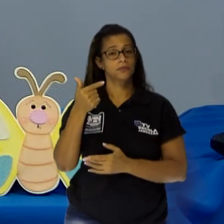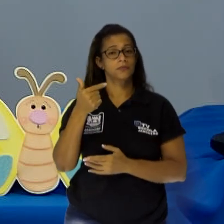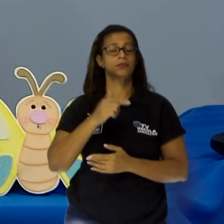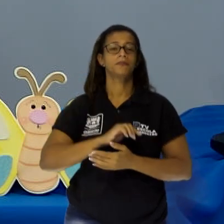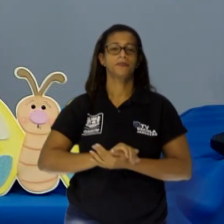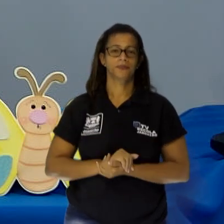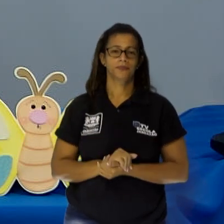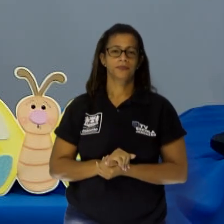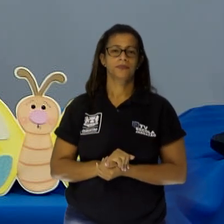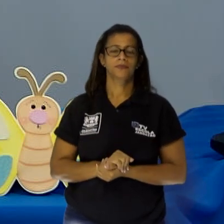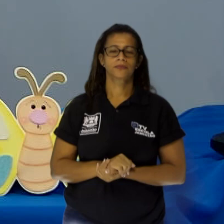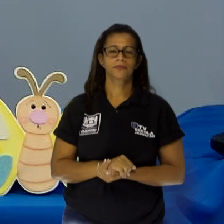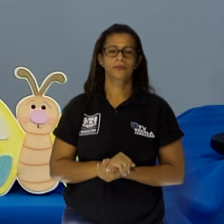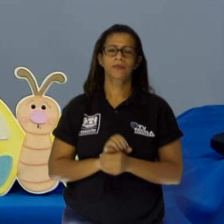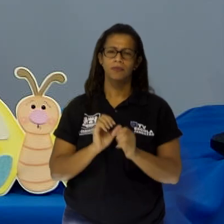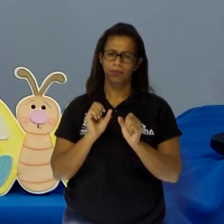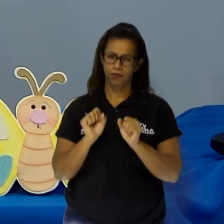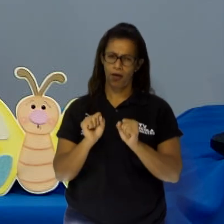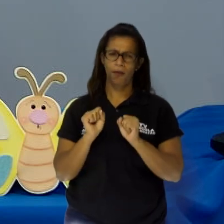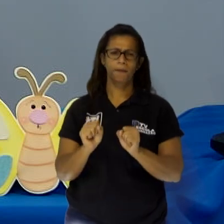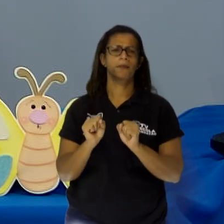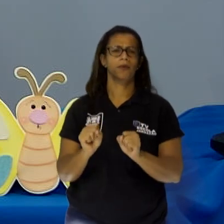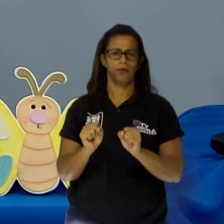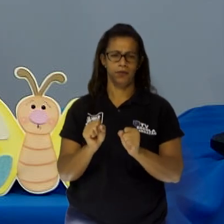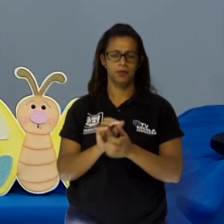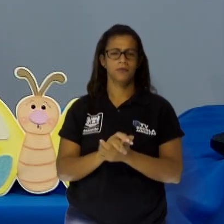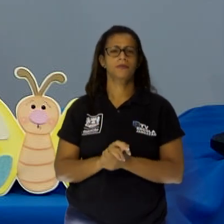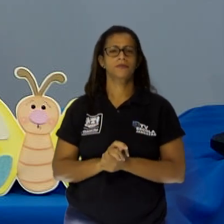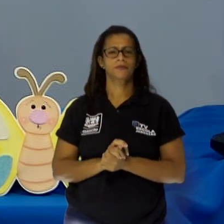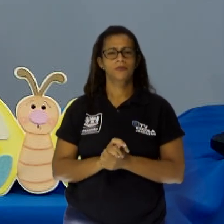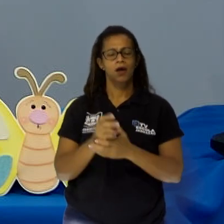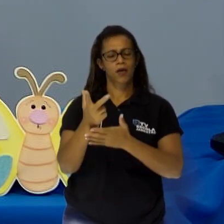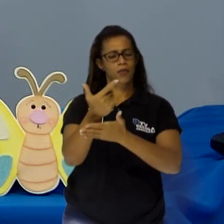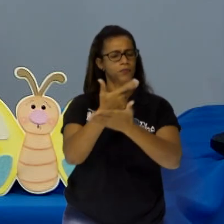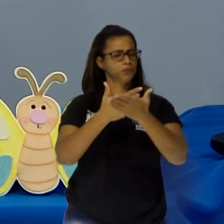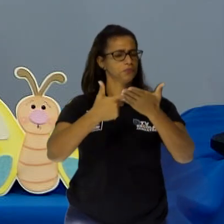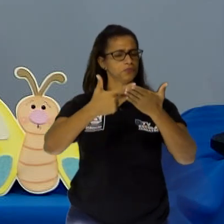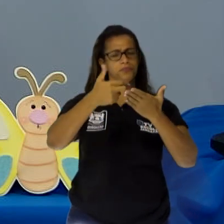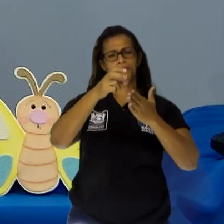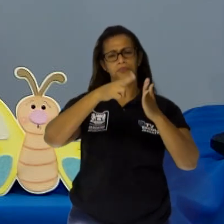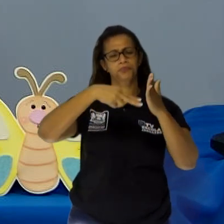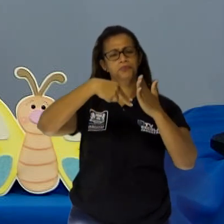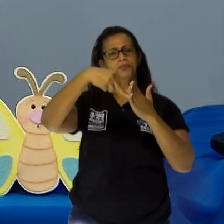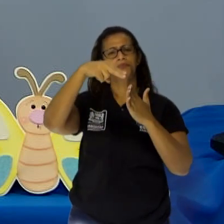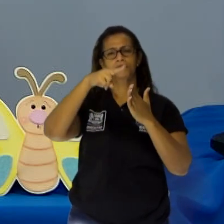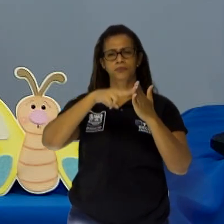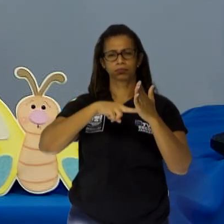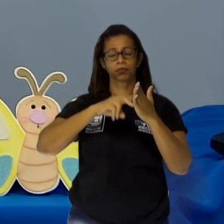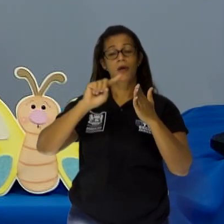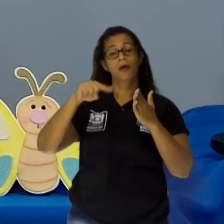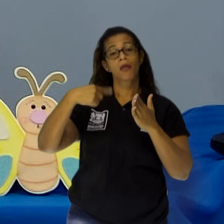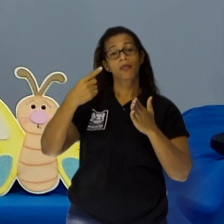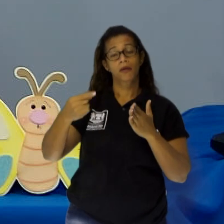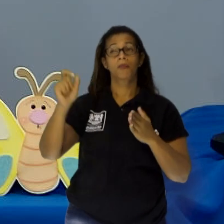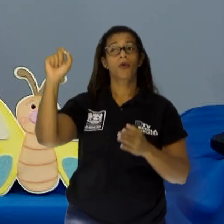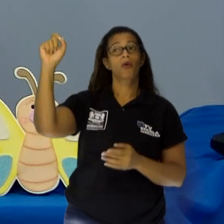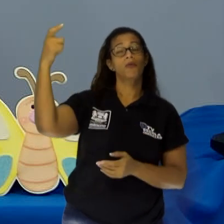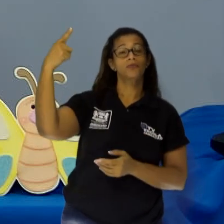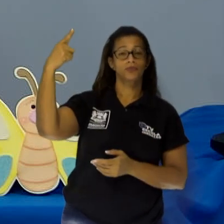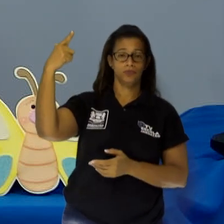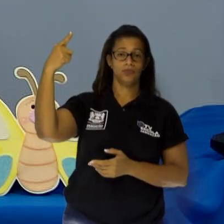Vocês podem enfeitar toda a caixa. Colocar no sol para secar. Caso não tenha sol, deixa na